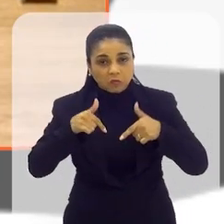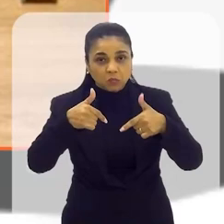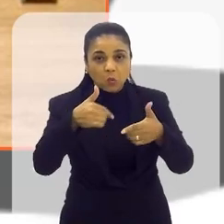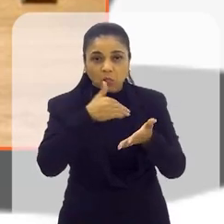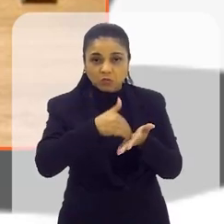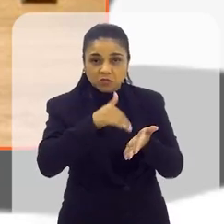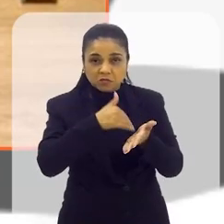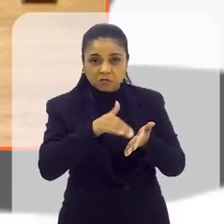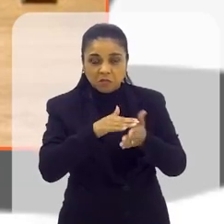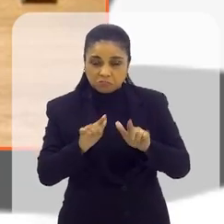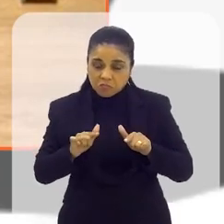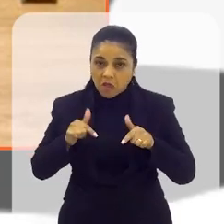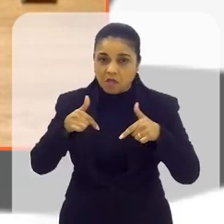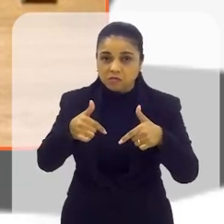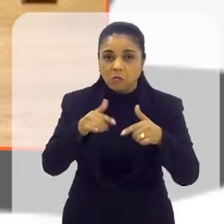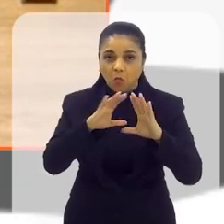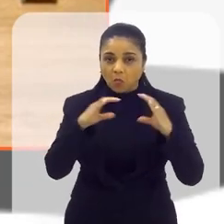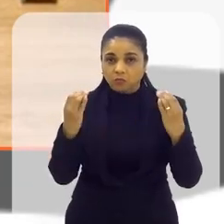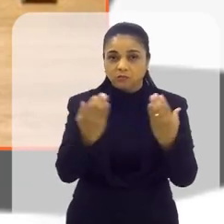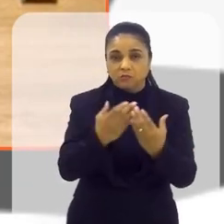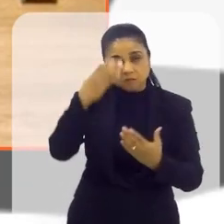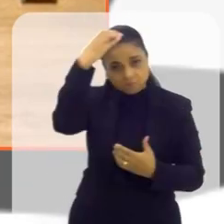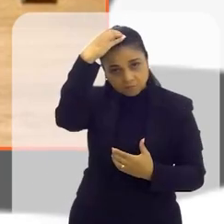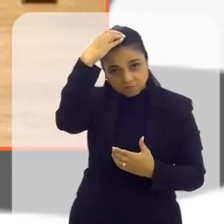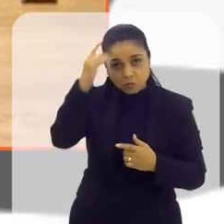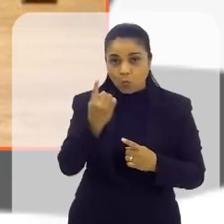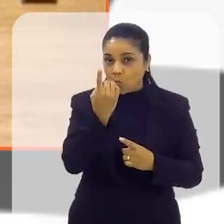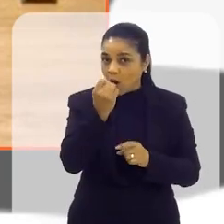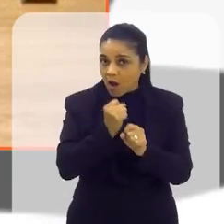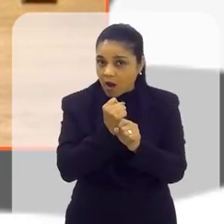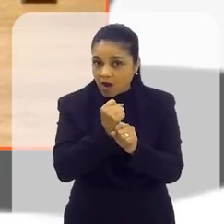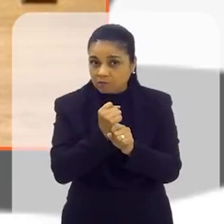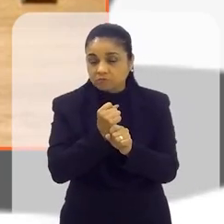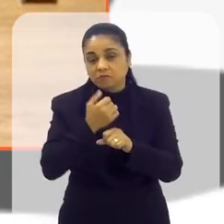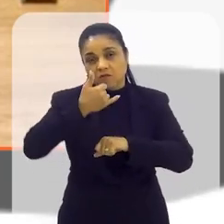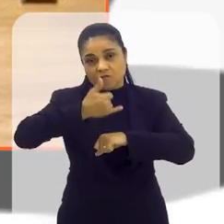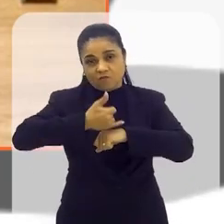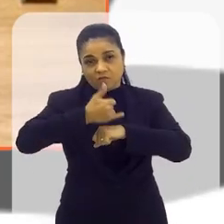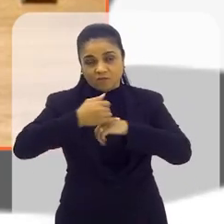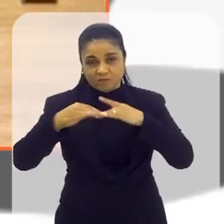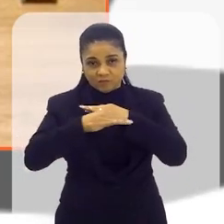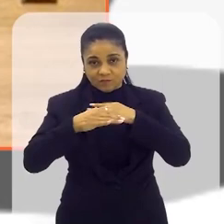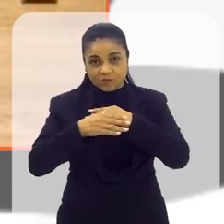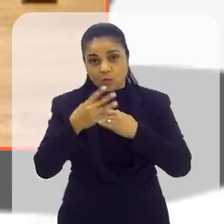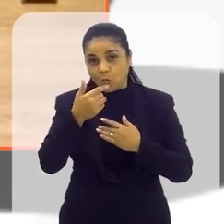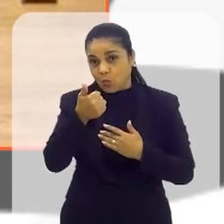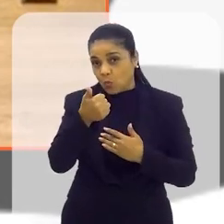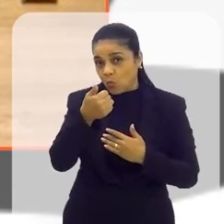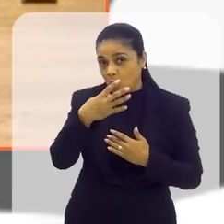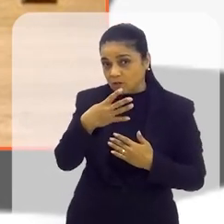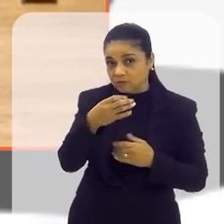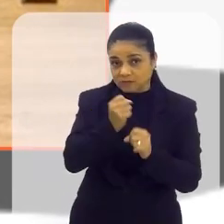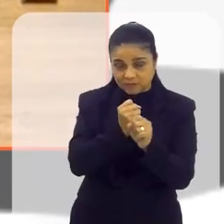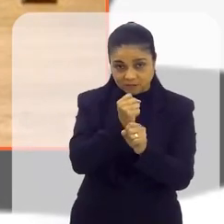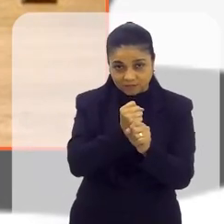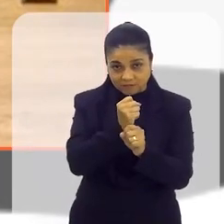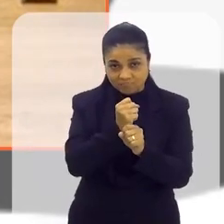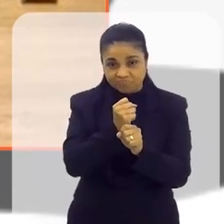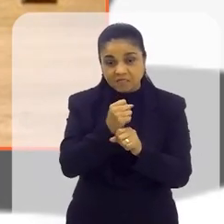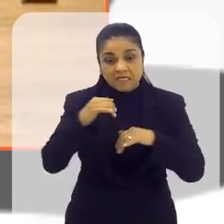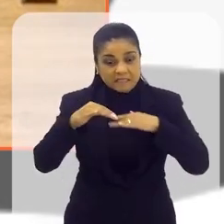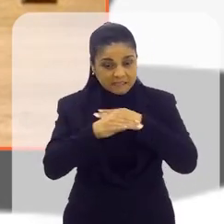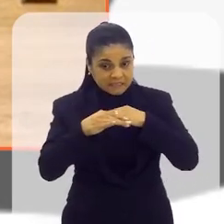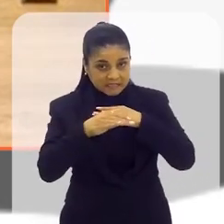como secretário de ação comunitária em Angra dos Reis por um ano e em volta redonda por 14. Foi lá,